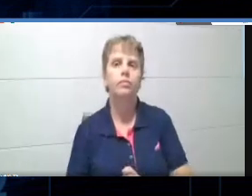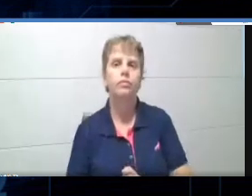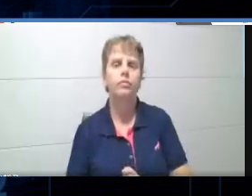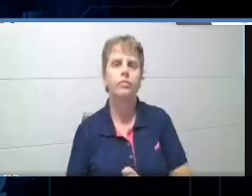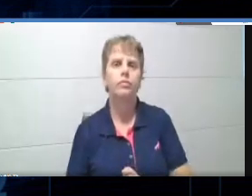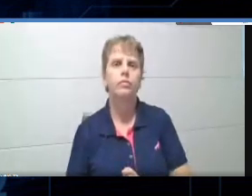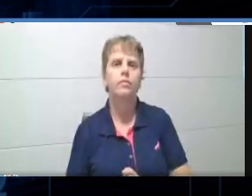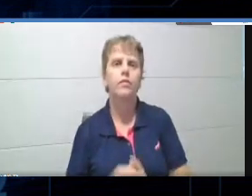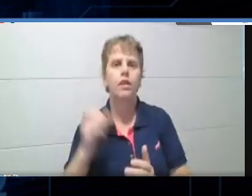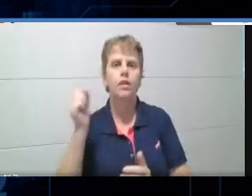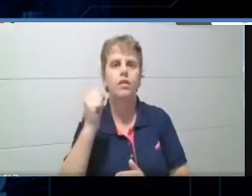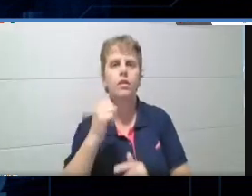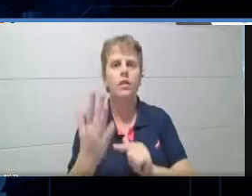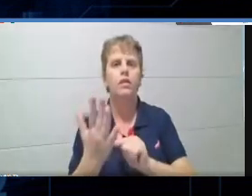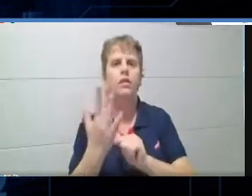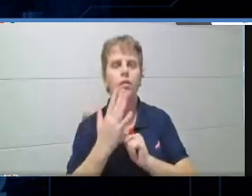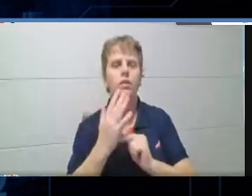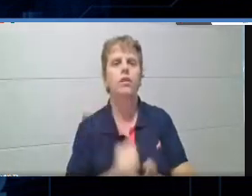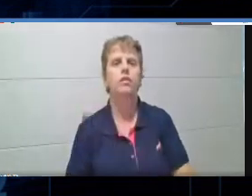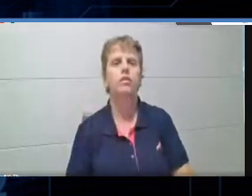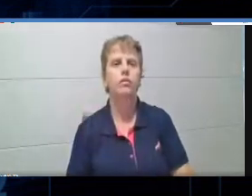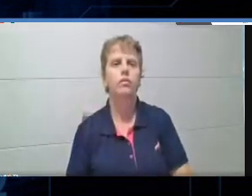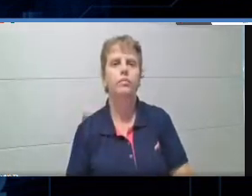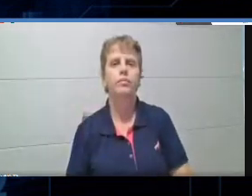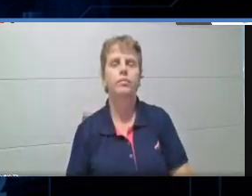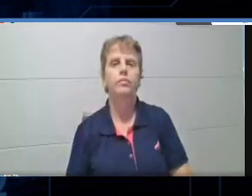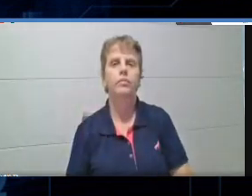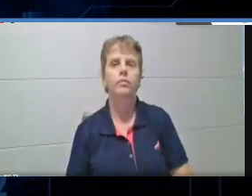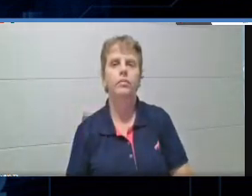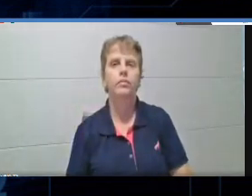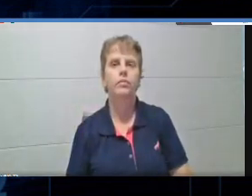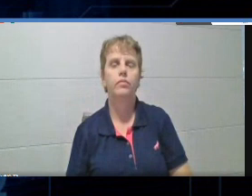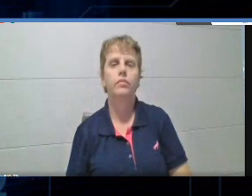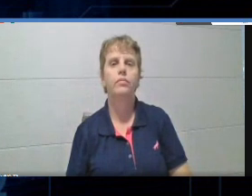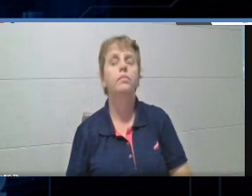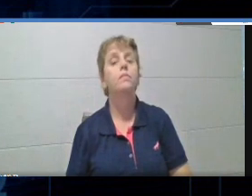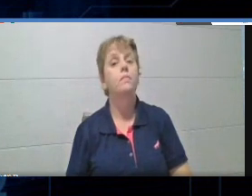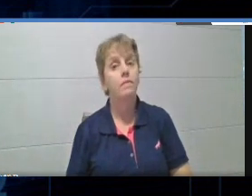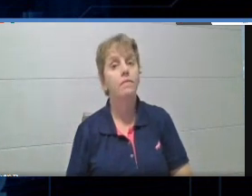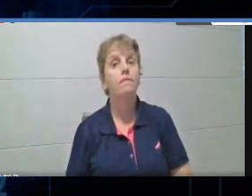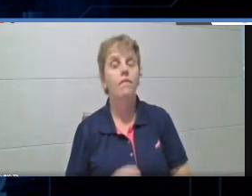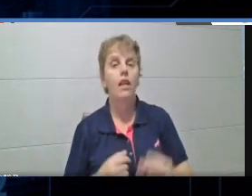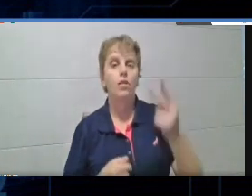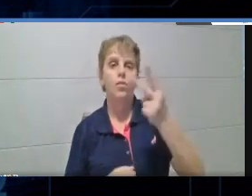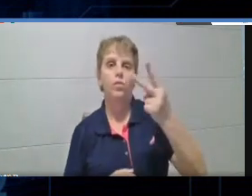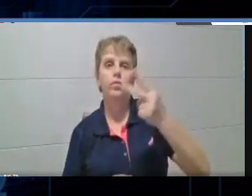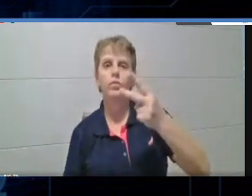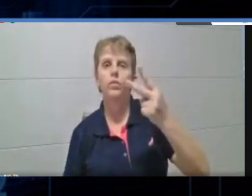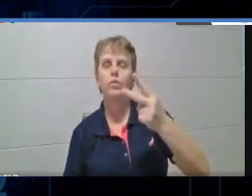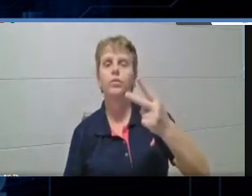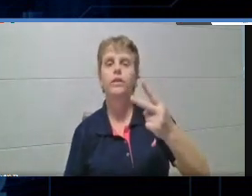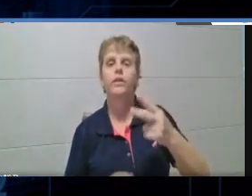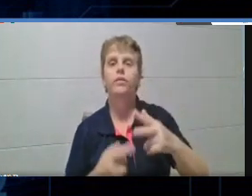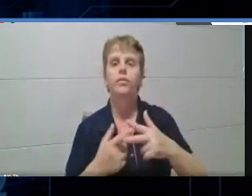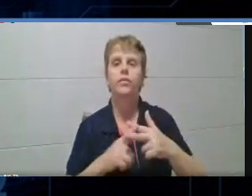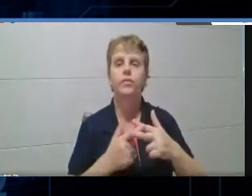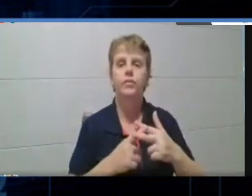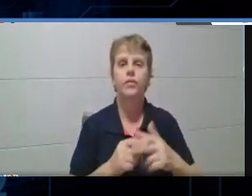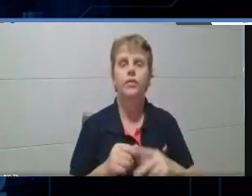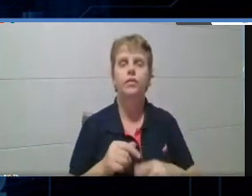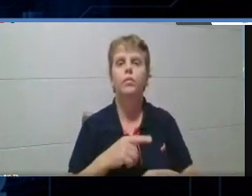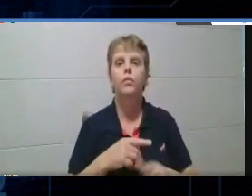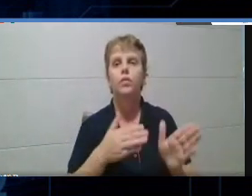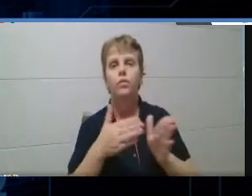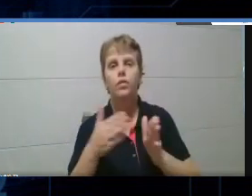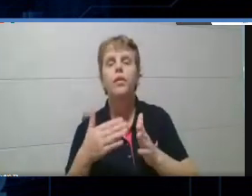Sim, prof, tá aparecendo. Obrigado. Muito bem, então nós vamos falar sobre duas ferramentas, se der tempo, tá? Eu vou começar falando sobre o